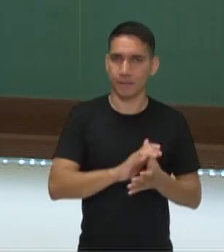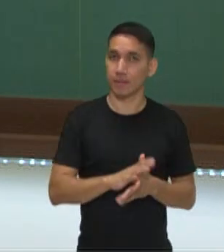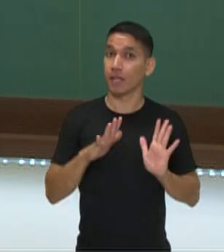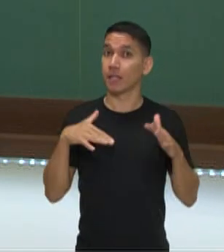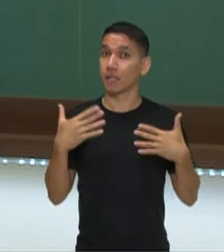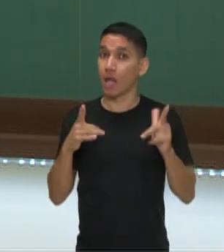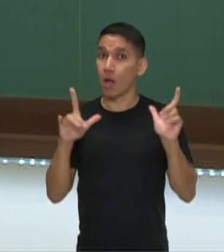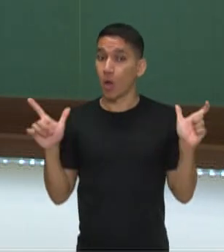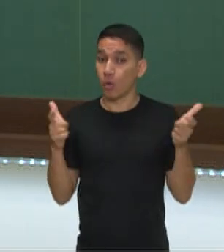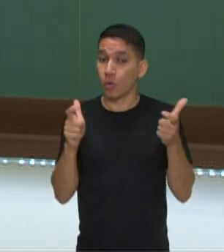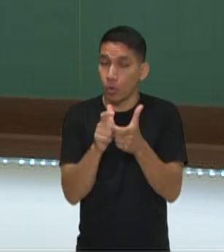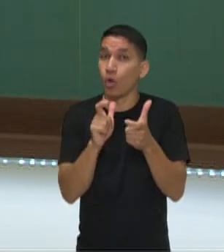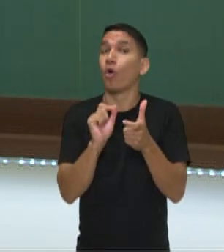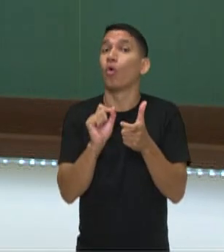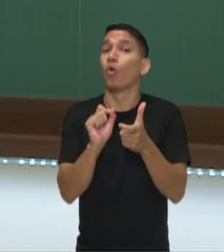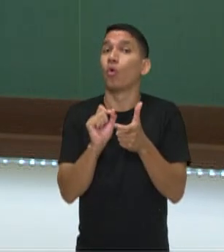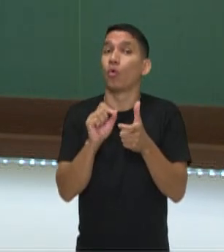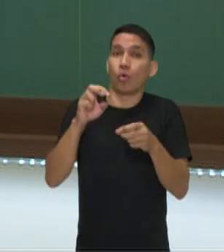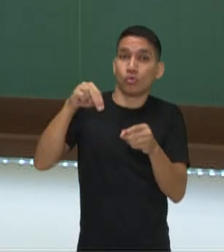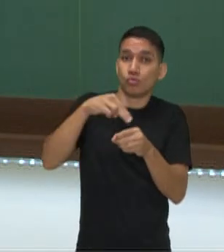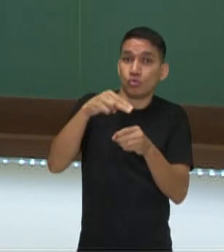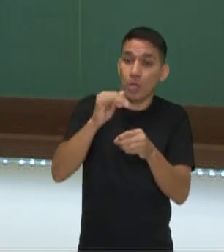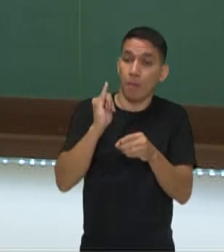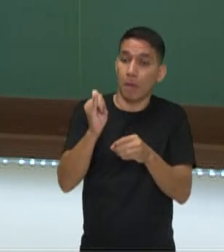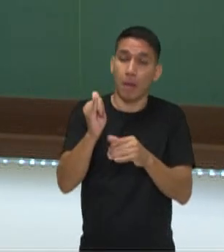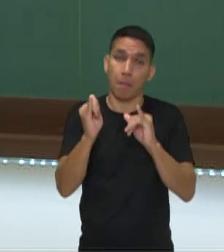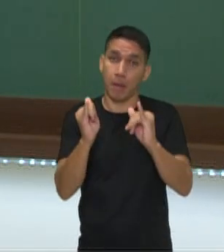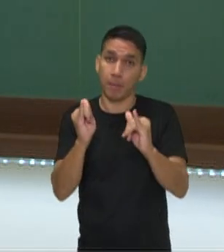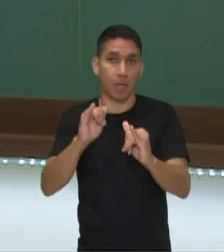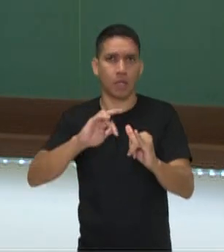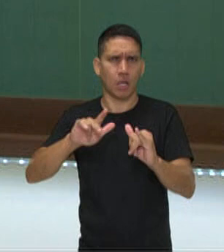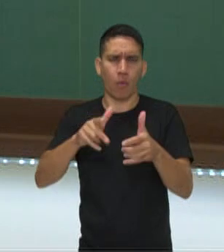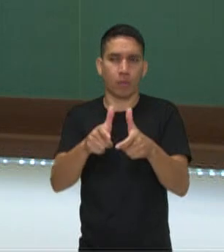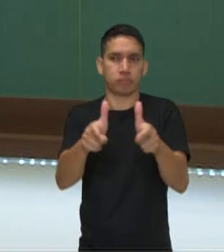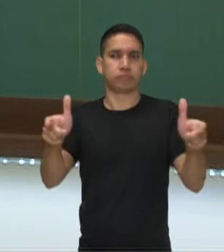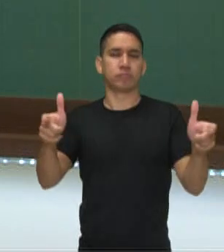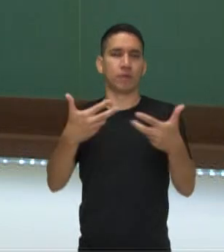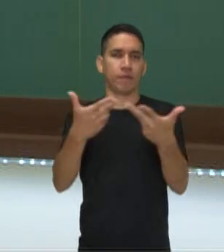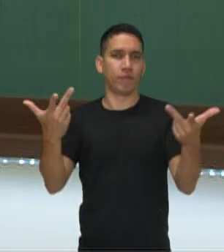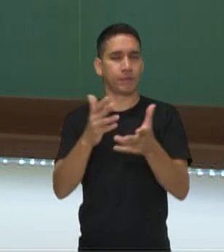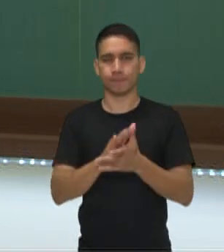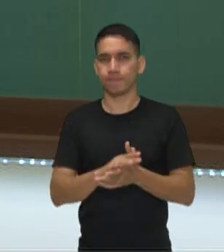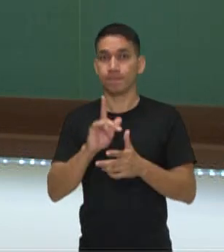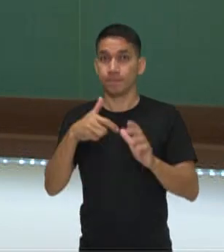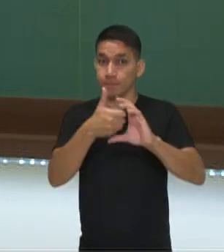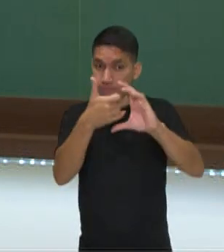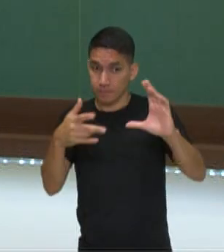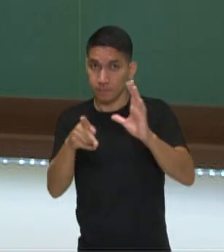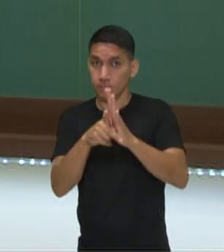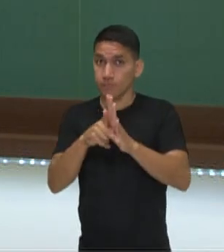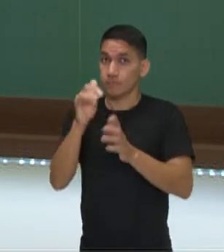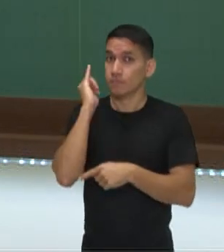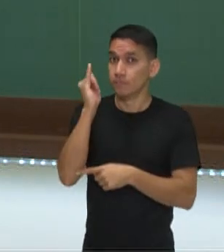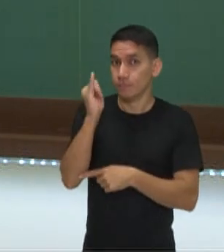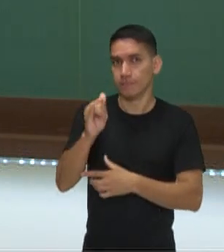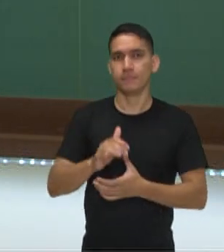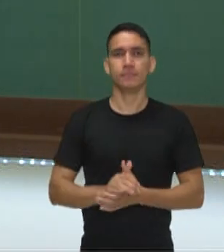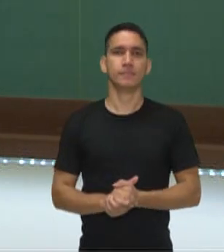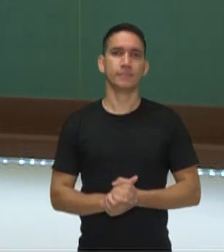reduzido núcleo narrativo, tá? Não é muito abrangente, são características do conto.